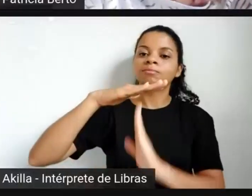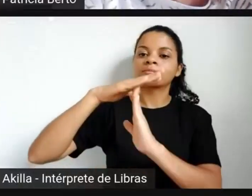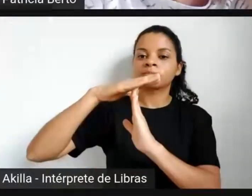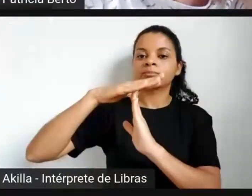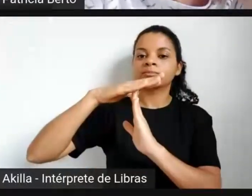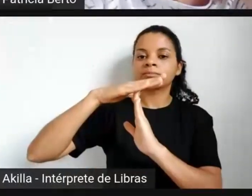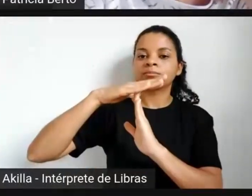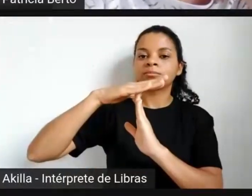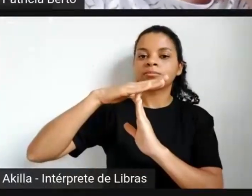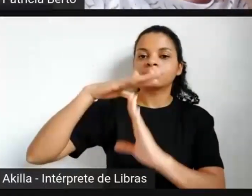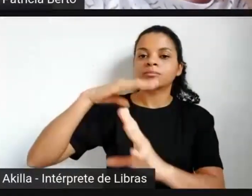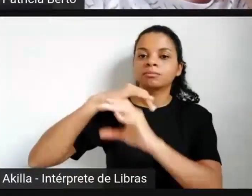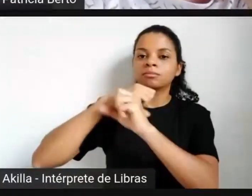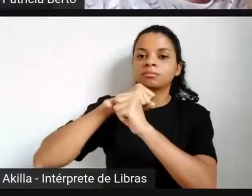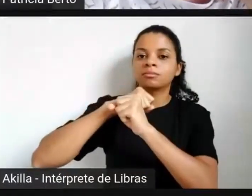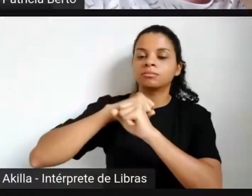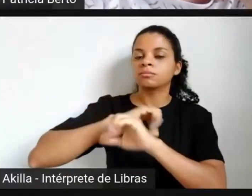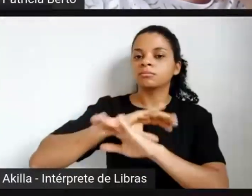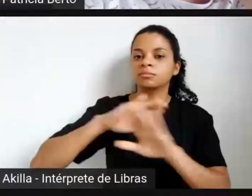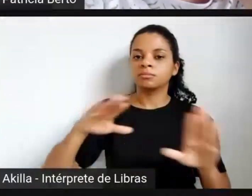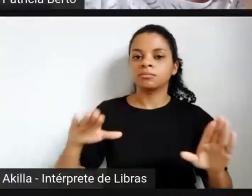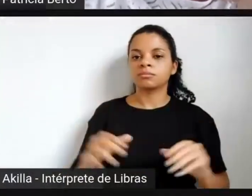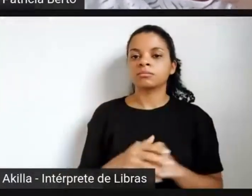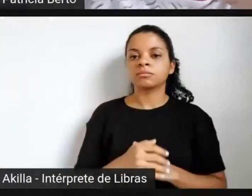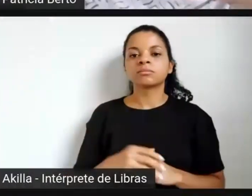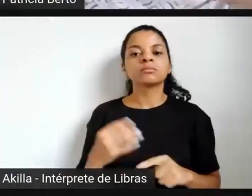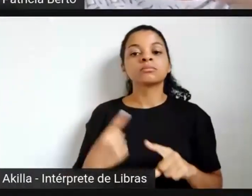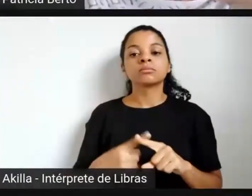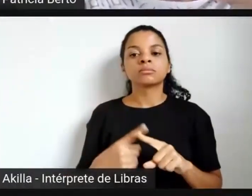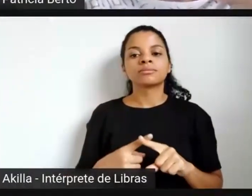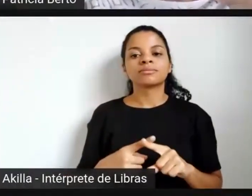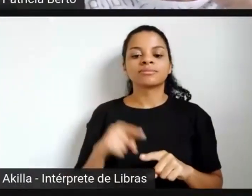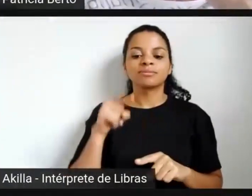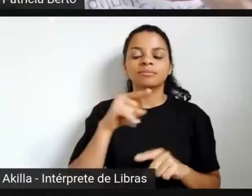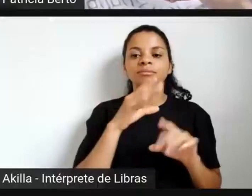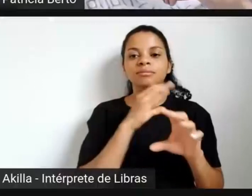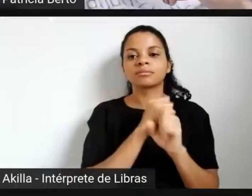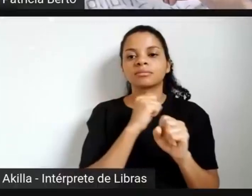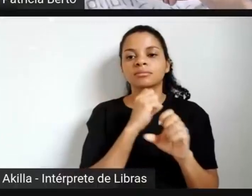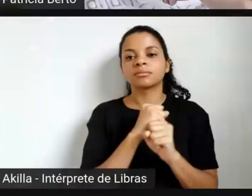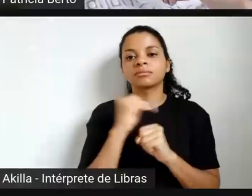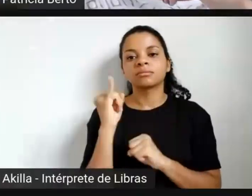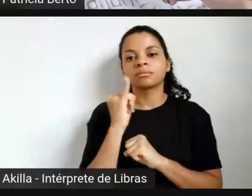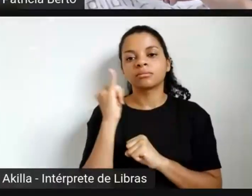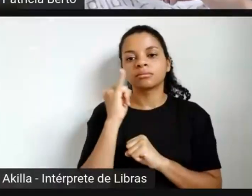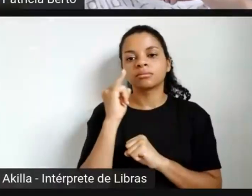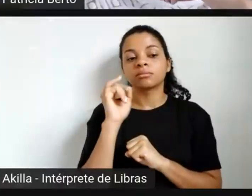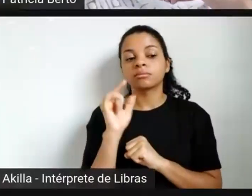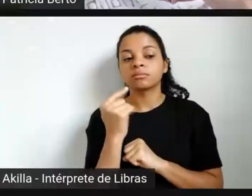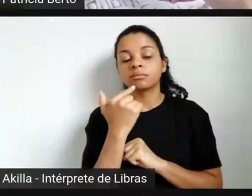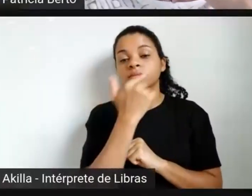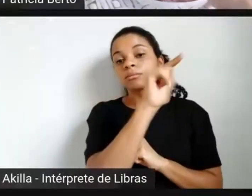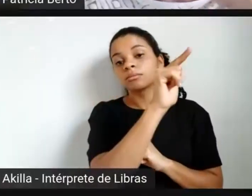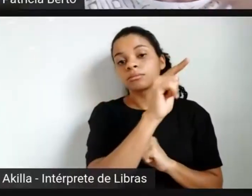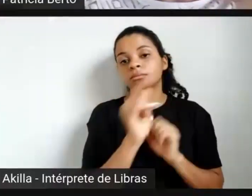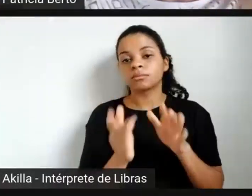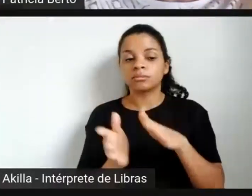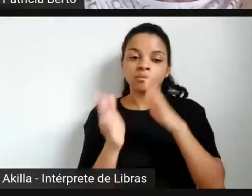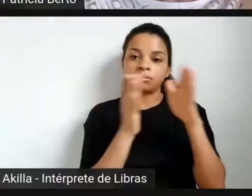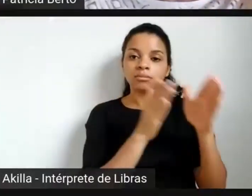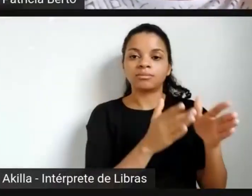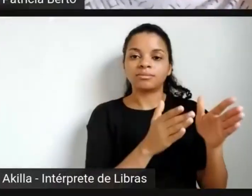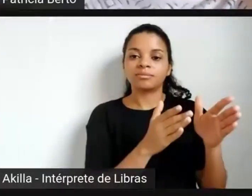Porque eu vou precisar desse quórum na próxima fase, que é a fase de instalação e eleição.